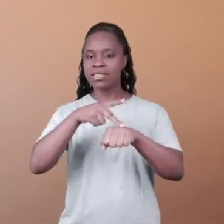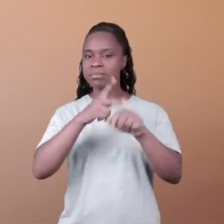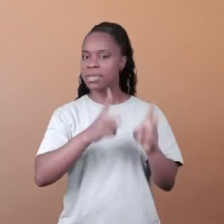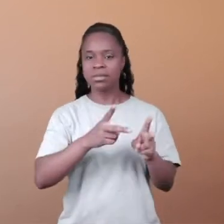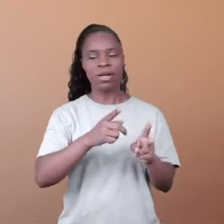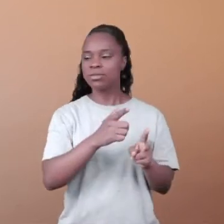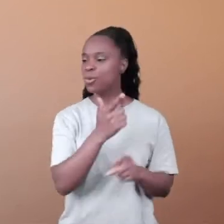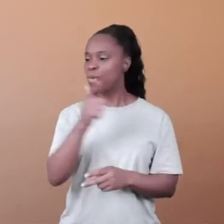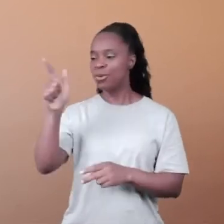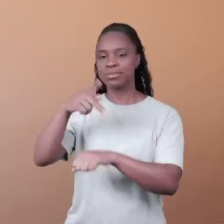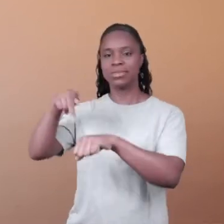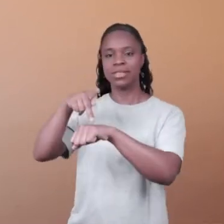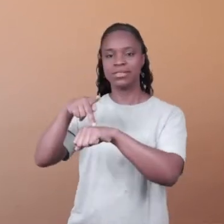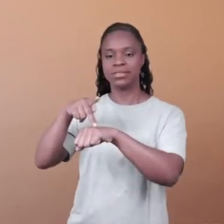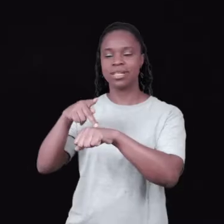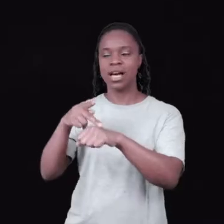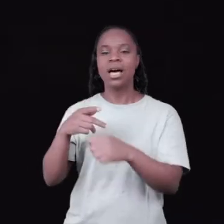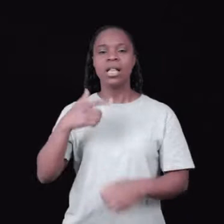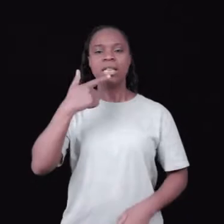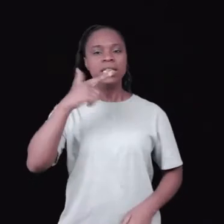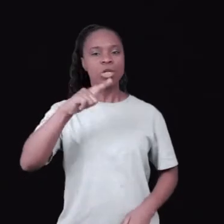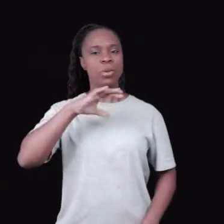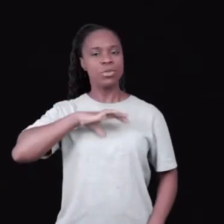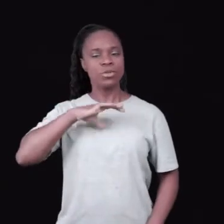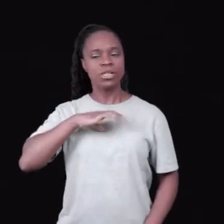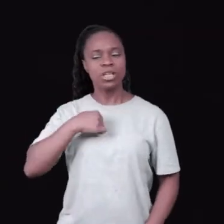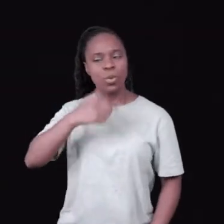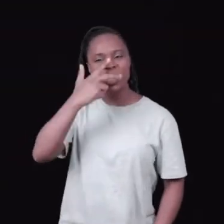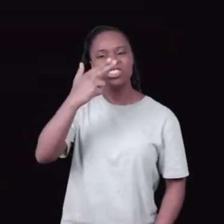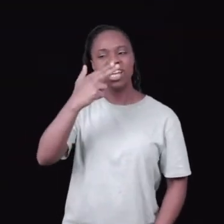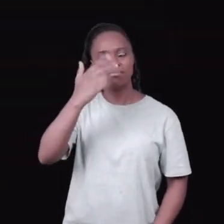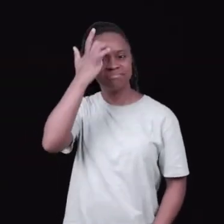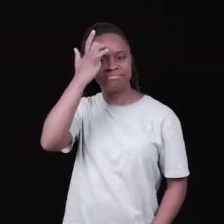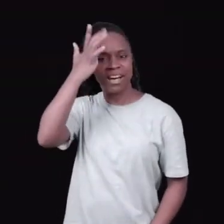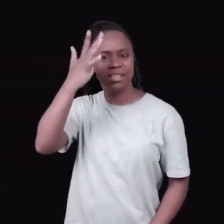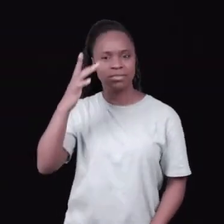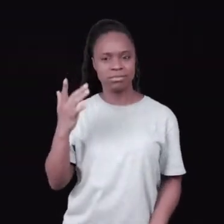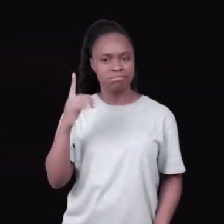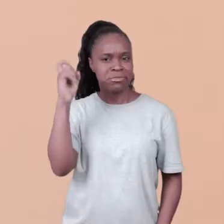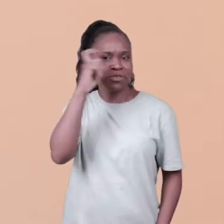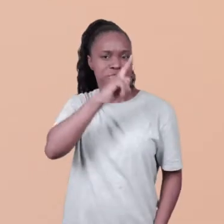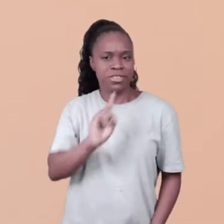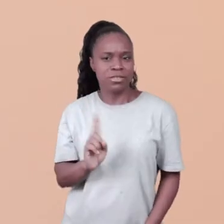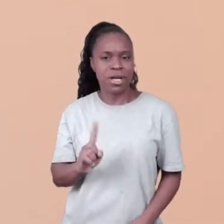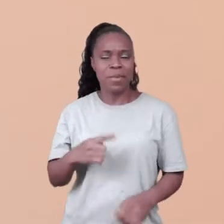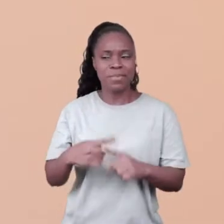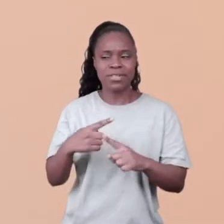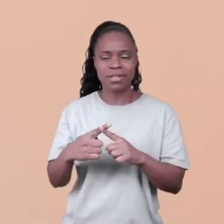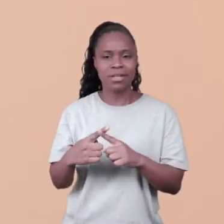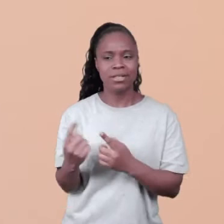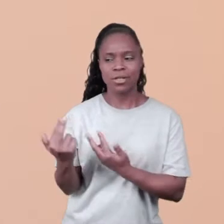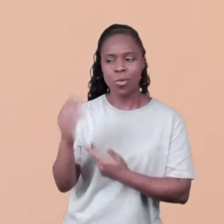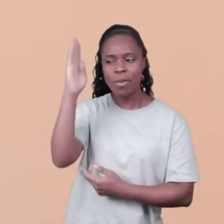realidade diferente, não é mais o seu país. A língua portuguesa, que eu achei inicialmente que não seria assim, vai, tão difícil,